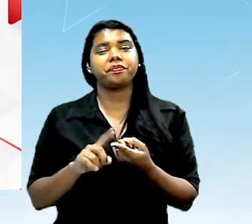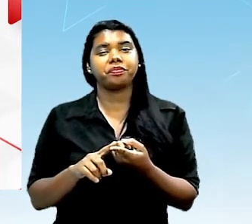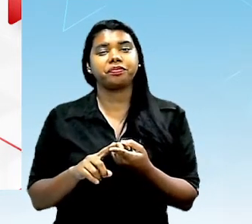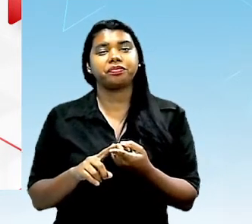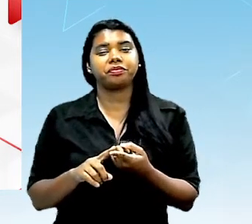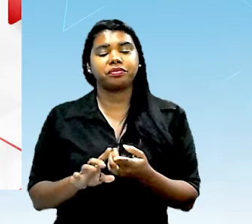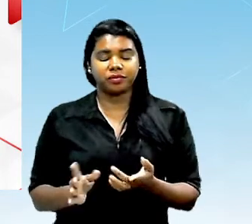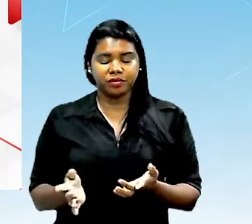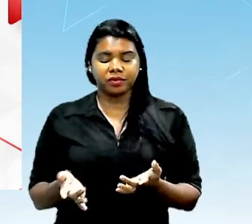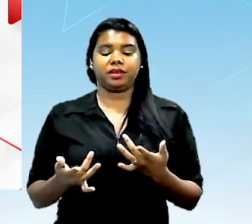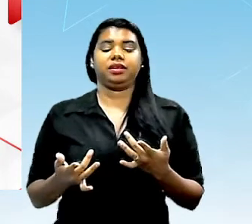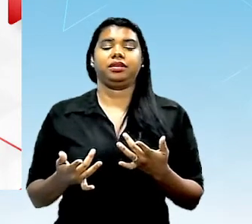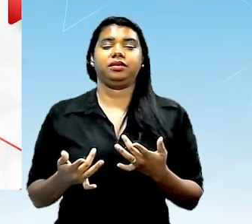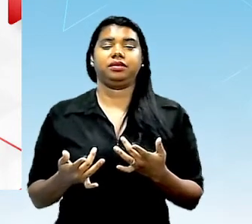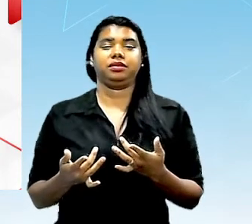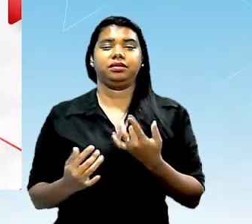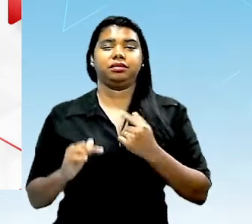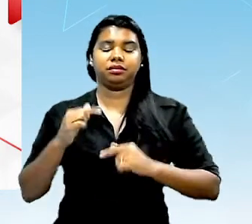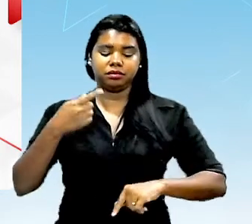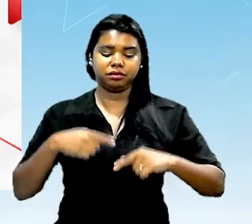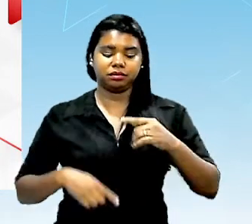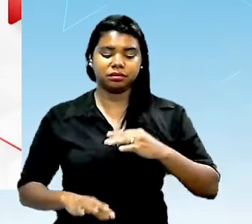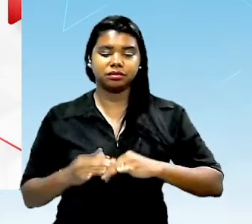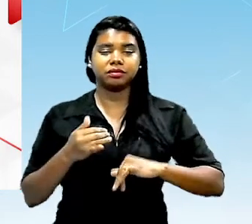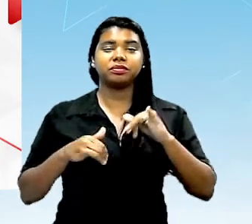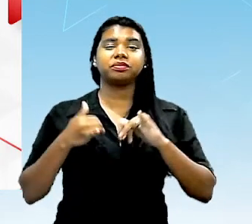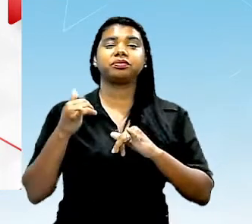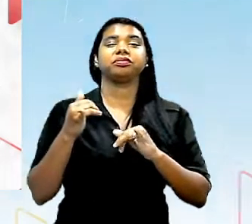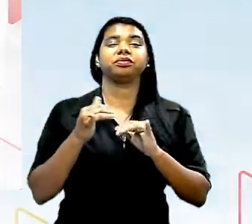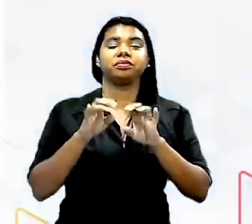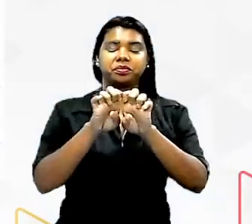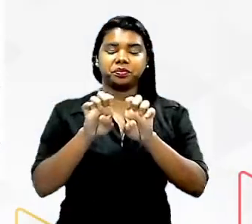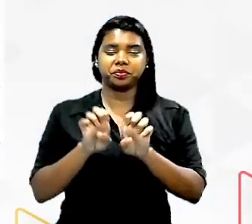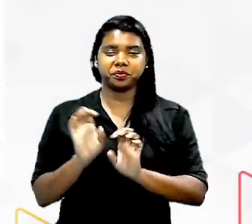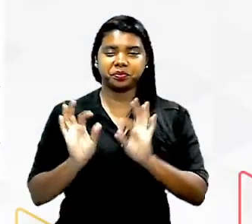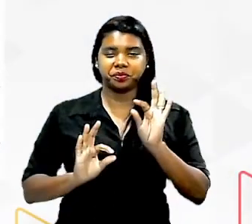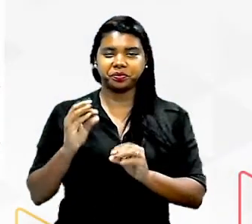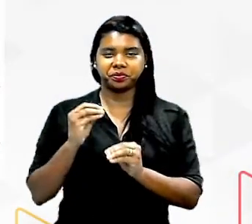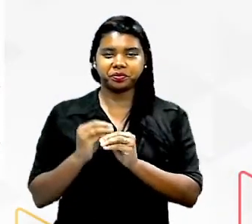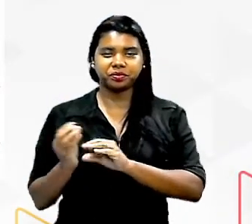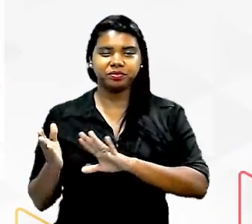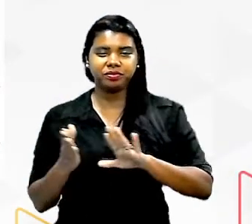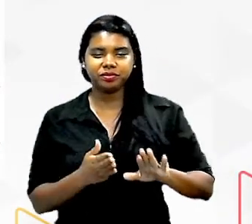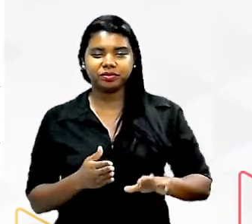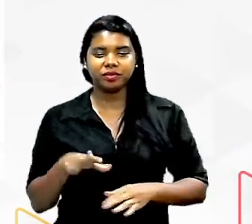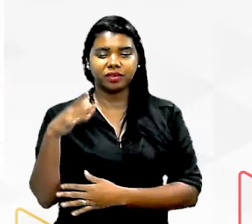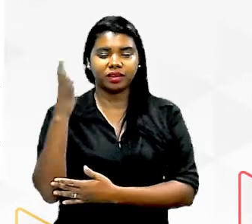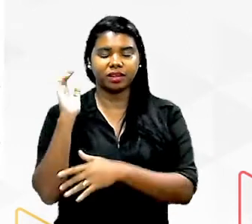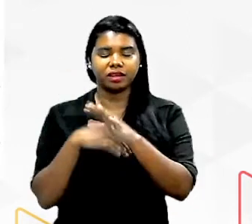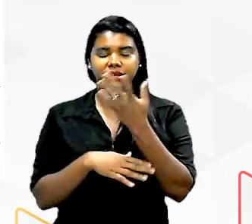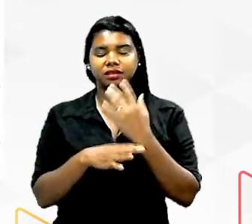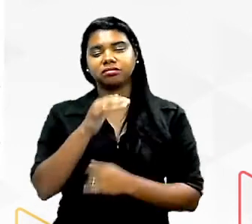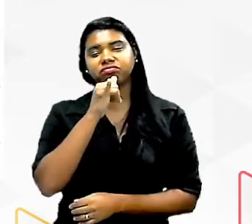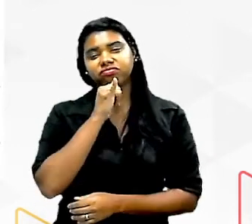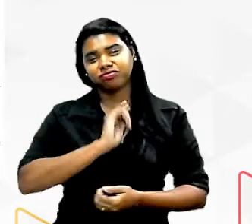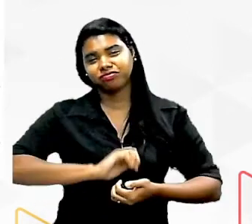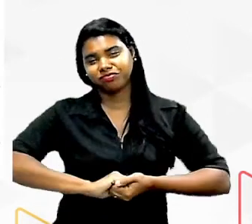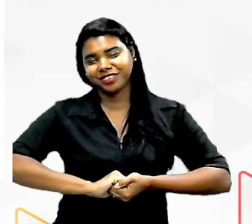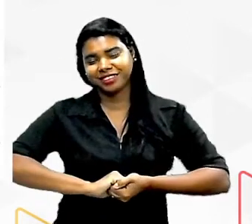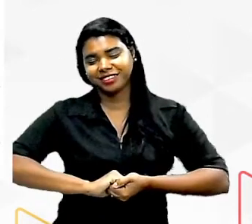energia como também ele pode ter função estrutural então no caso das plantas por exemplo